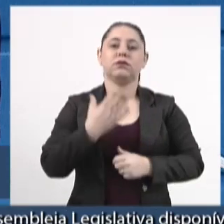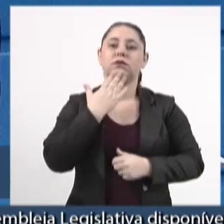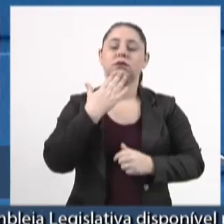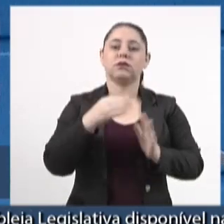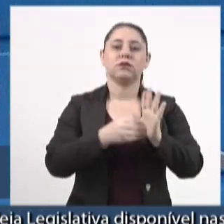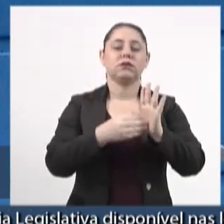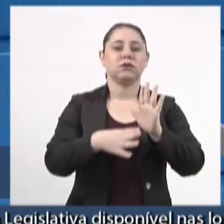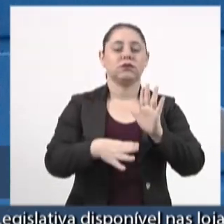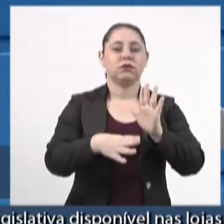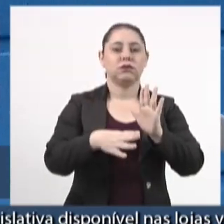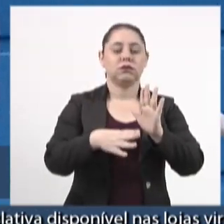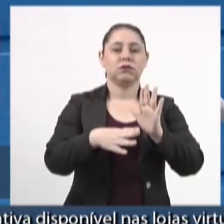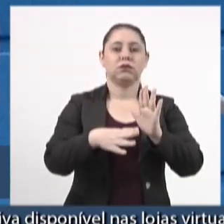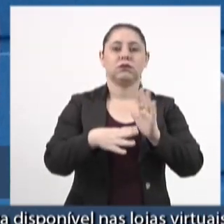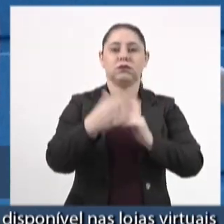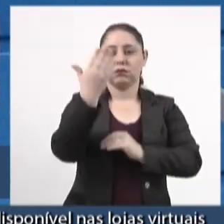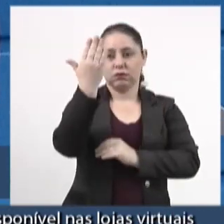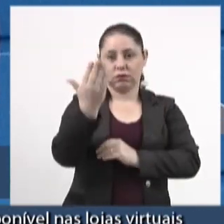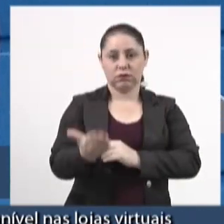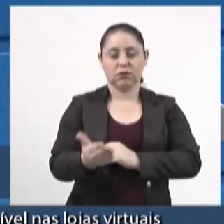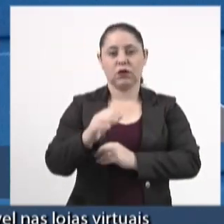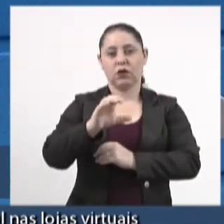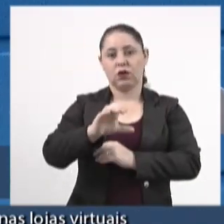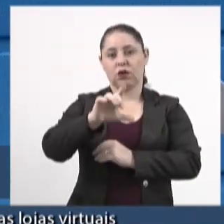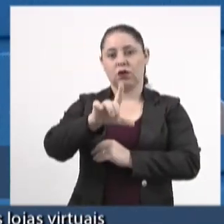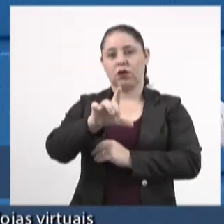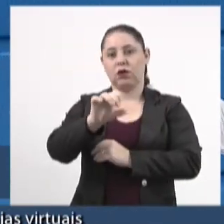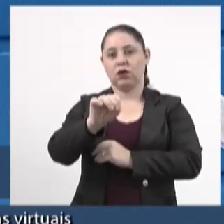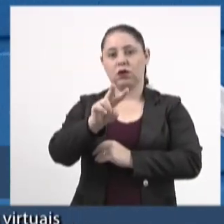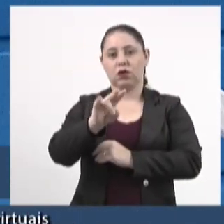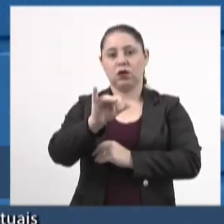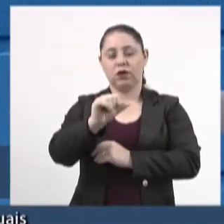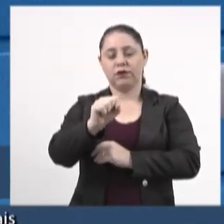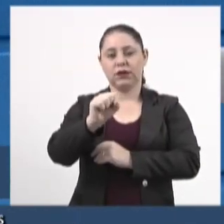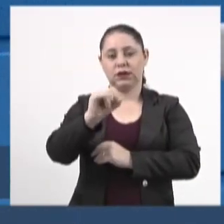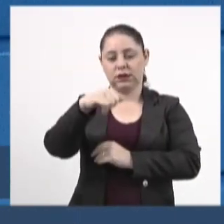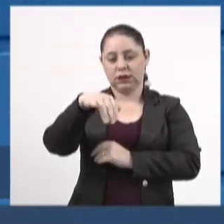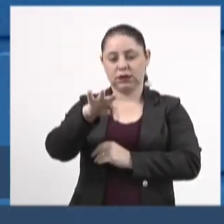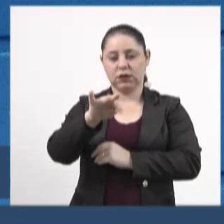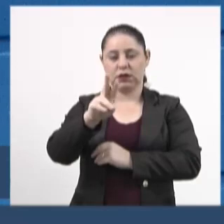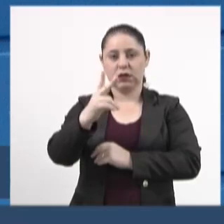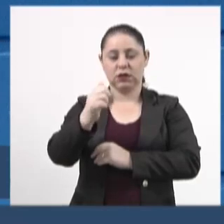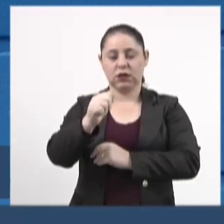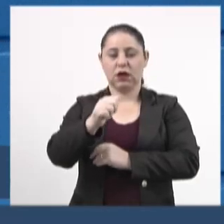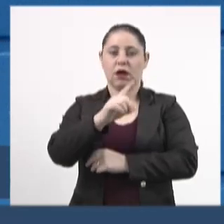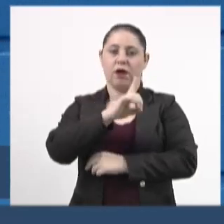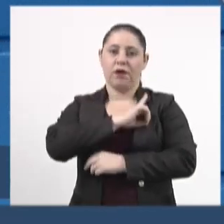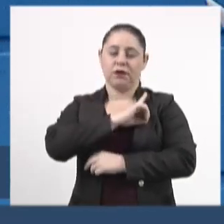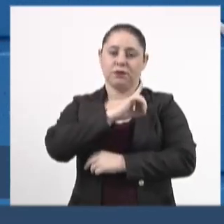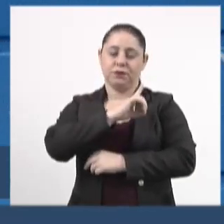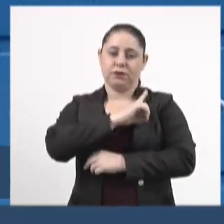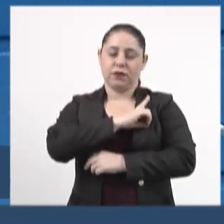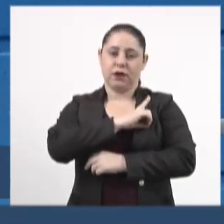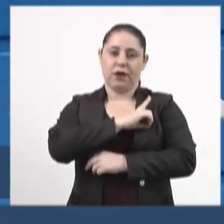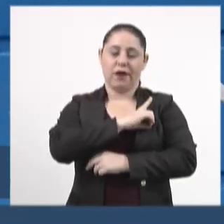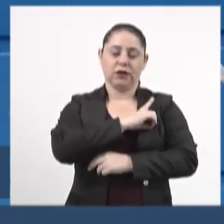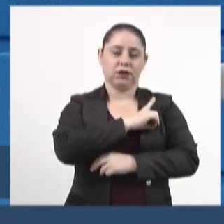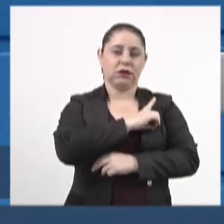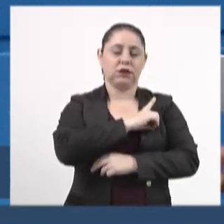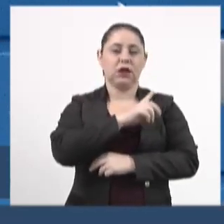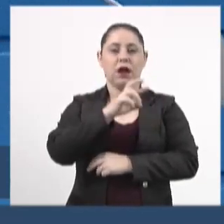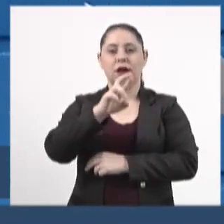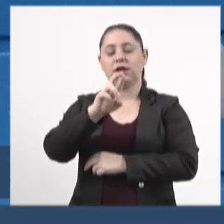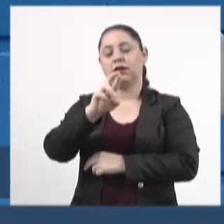uma indicação ao excelentíssimo senhor Clóvis Ribeiro Sintra Neto, delegado da Receita Federal de